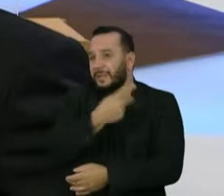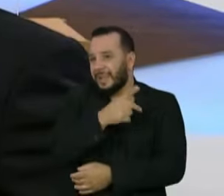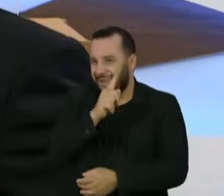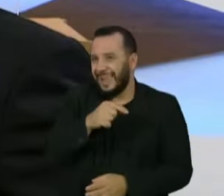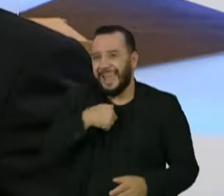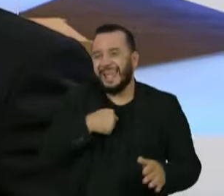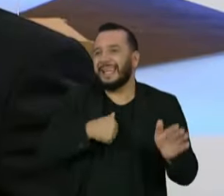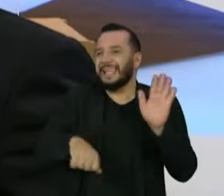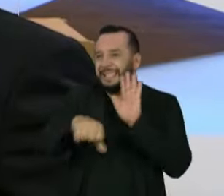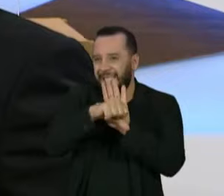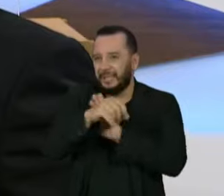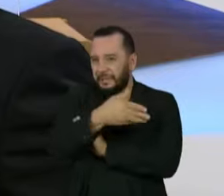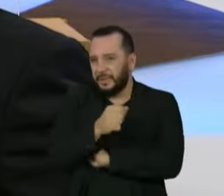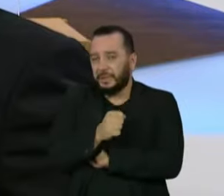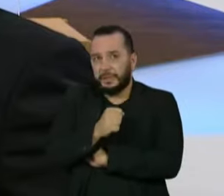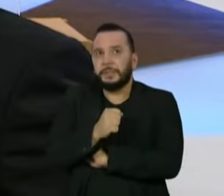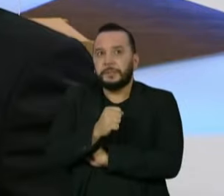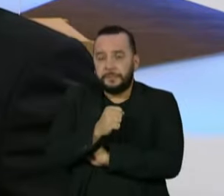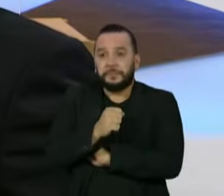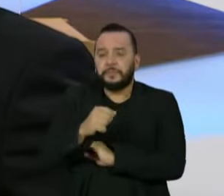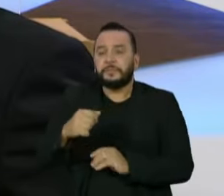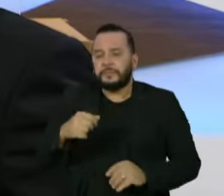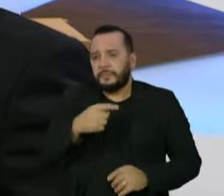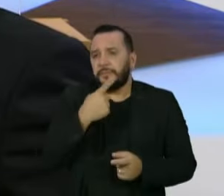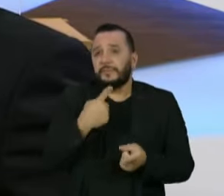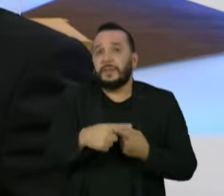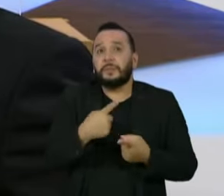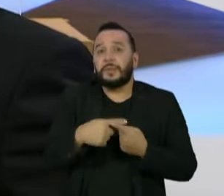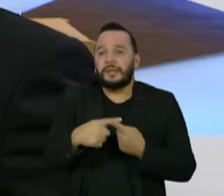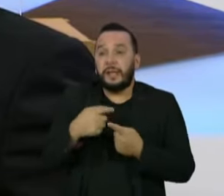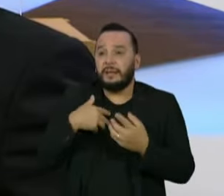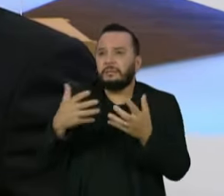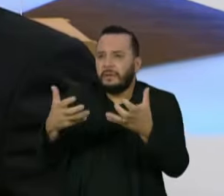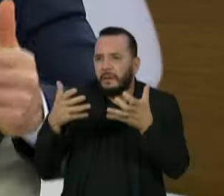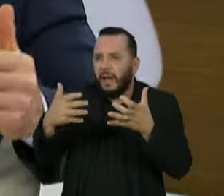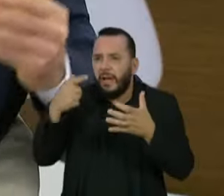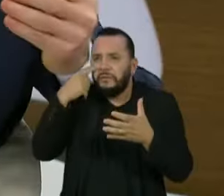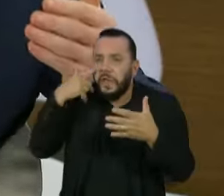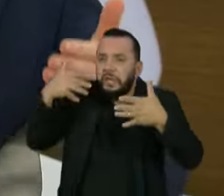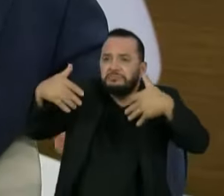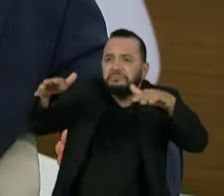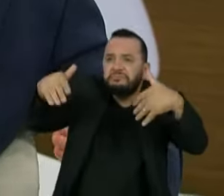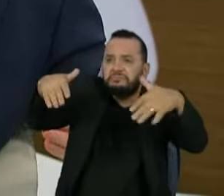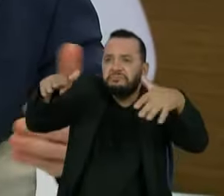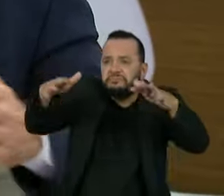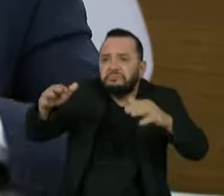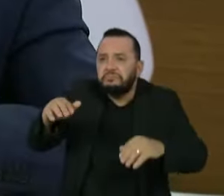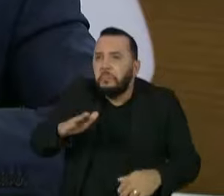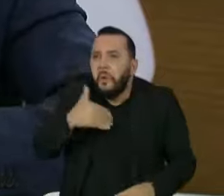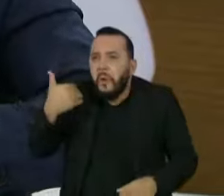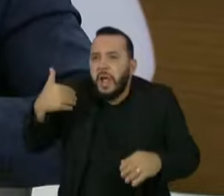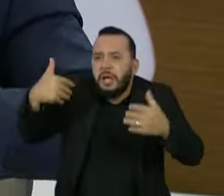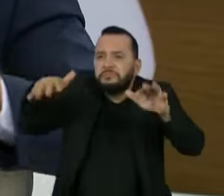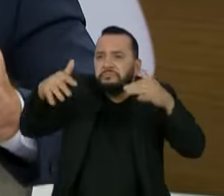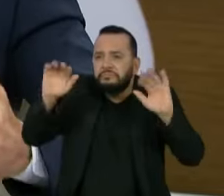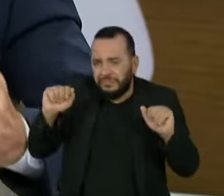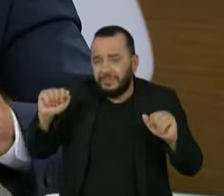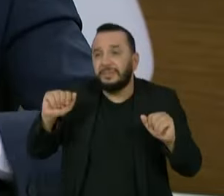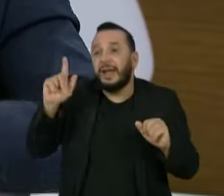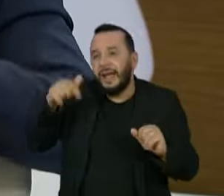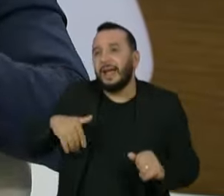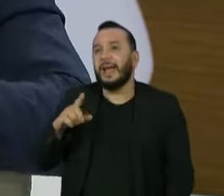ele é claro, disse o crime doloso quando a gente quis o resultado, dolo aí é intenção, mas o legislador ele